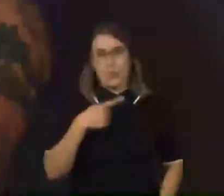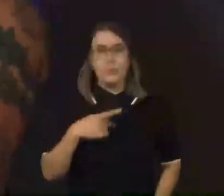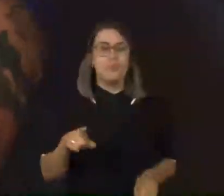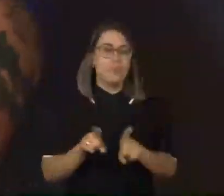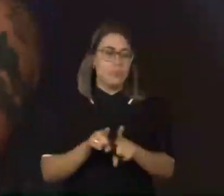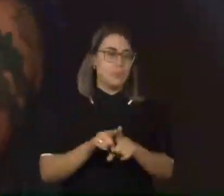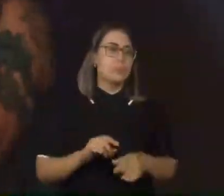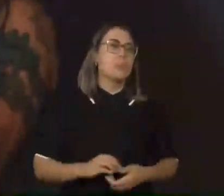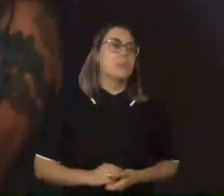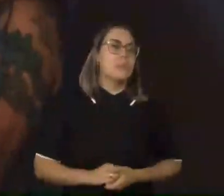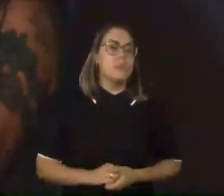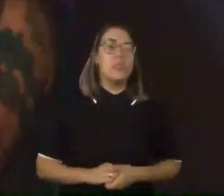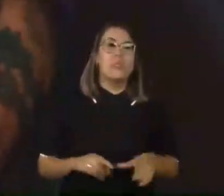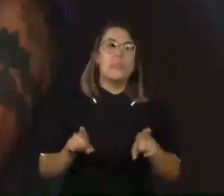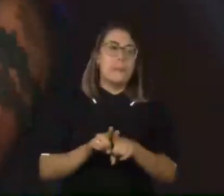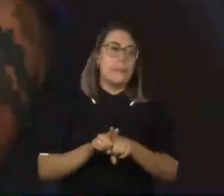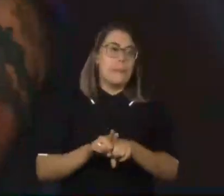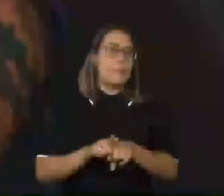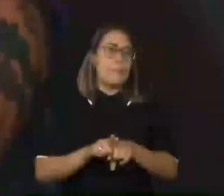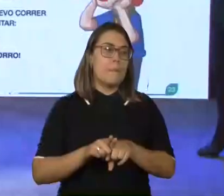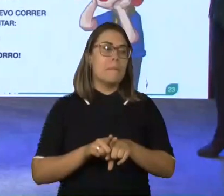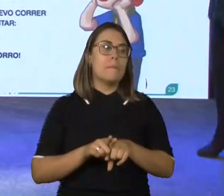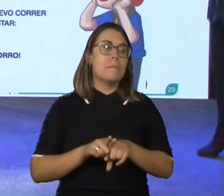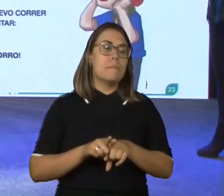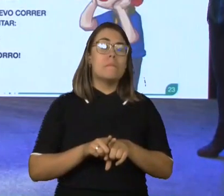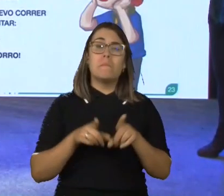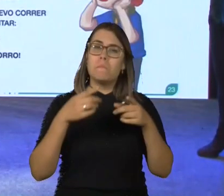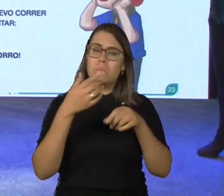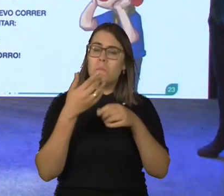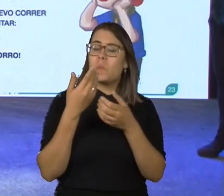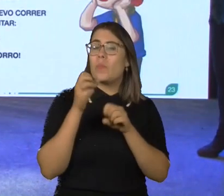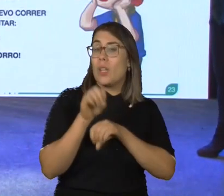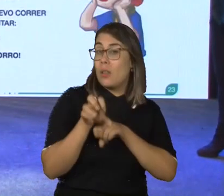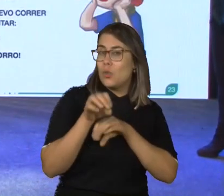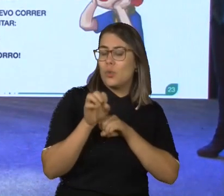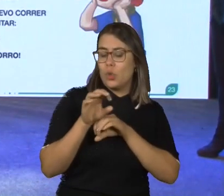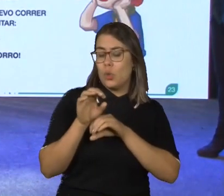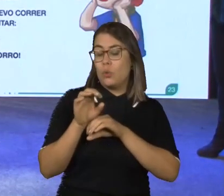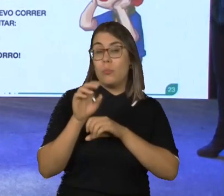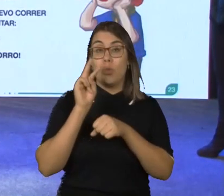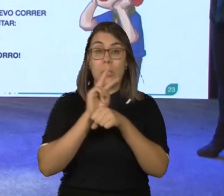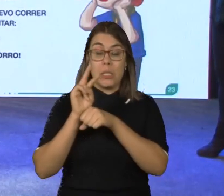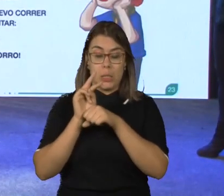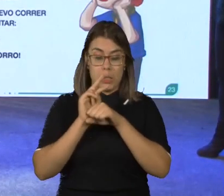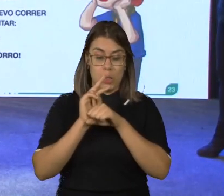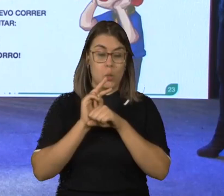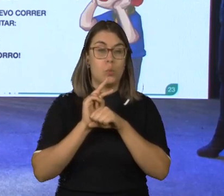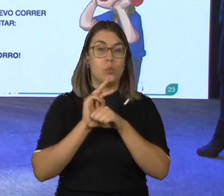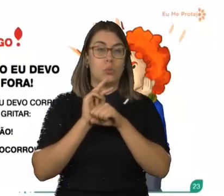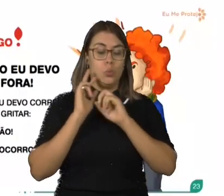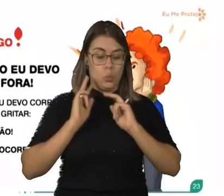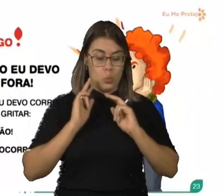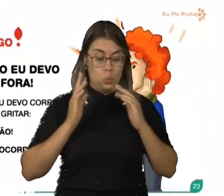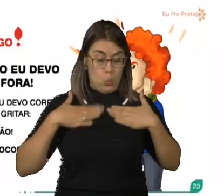outra questão dentro do respeito próprio é a educação para a proteção do corpo. Isso é uma obrigação